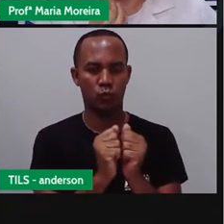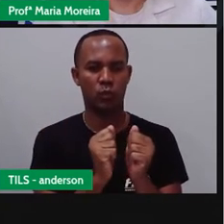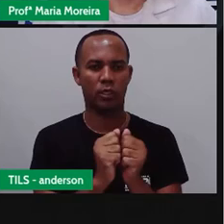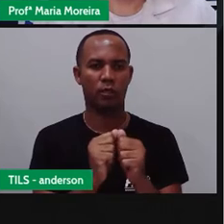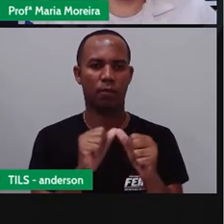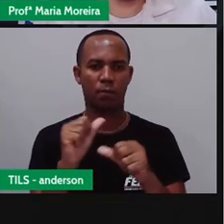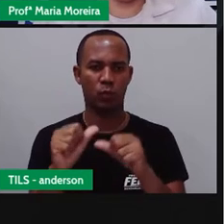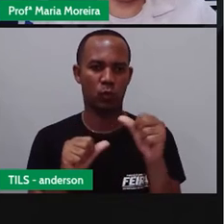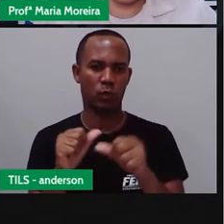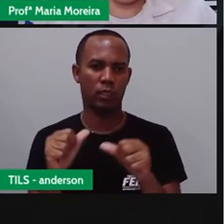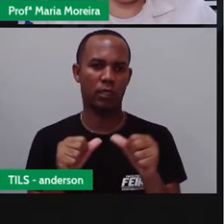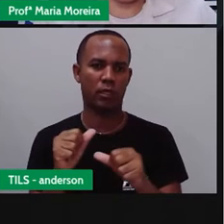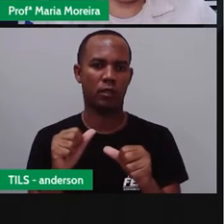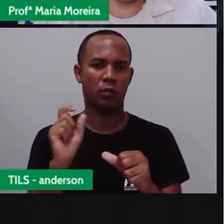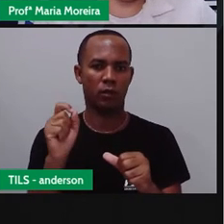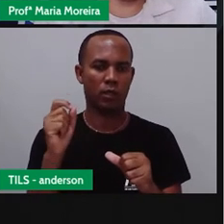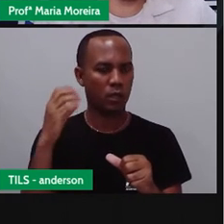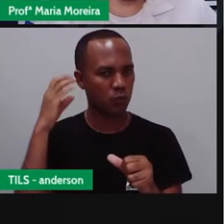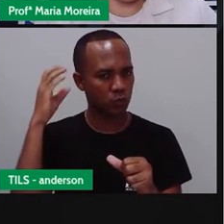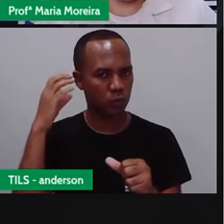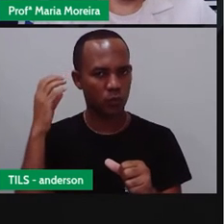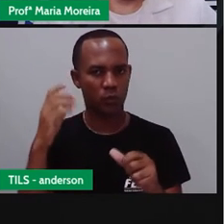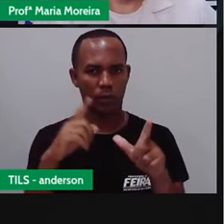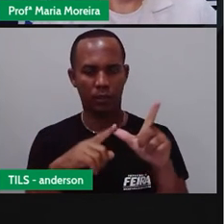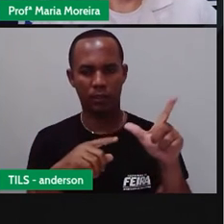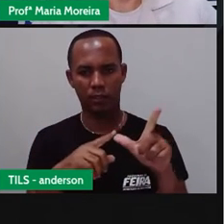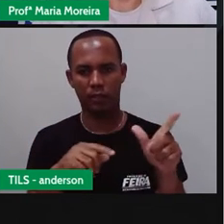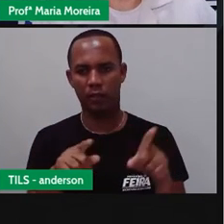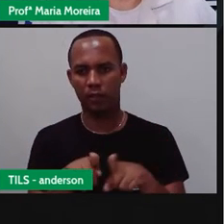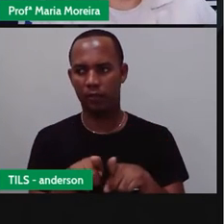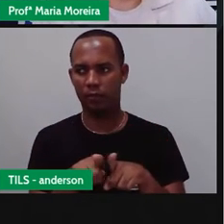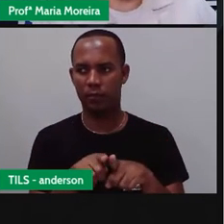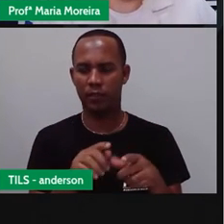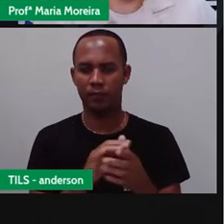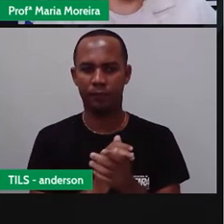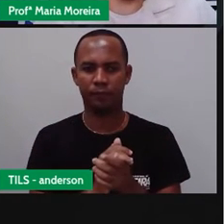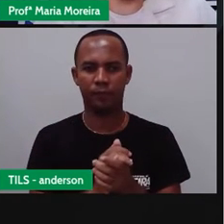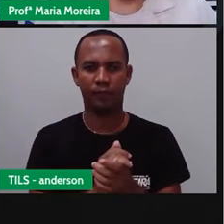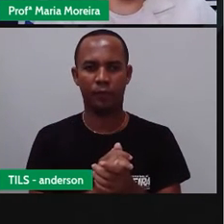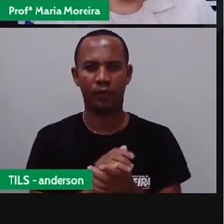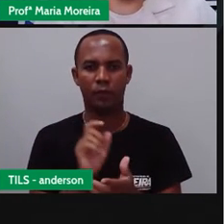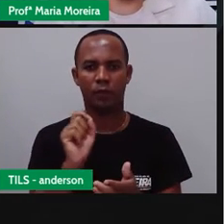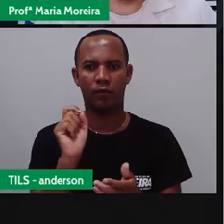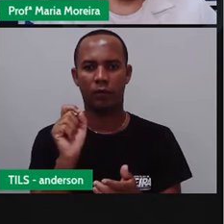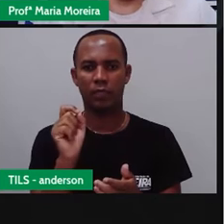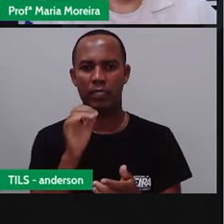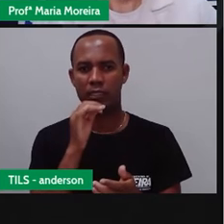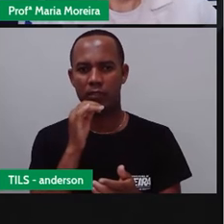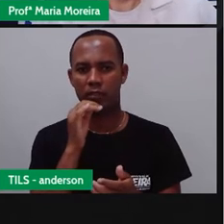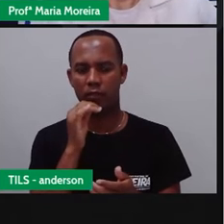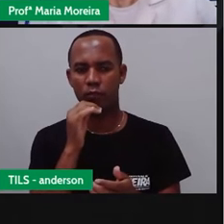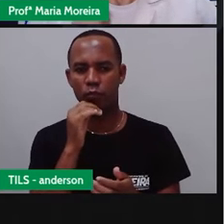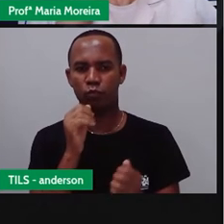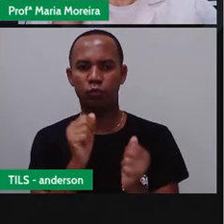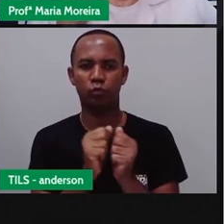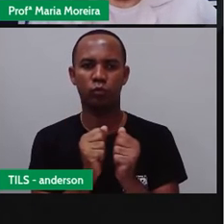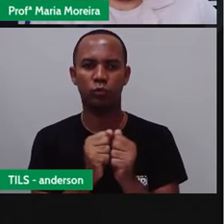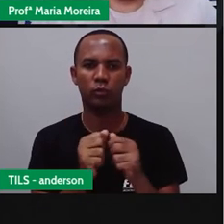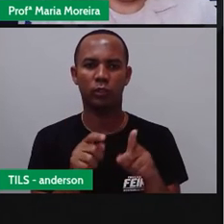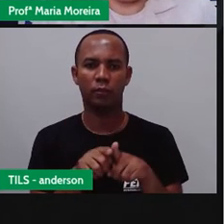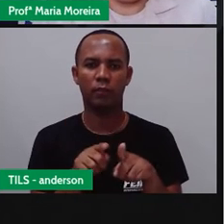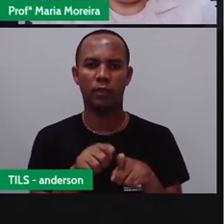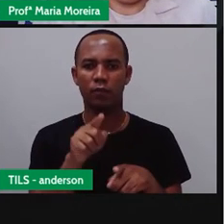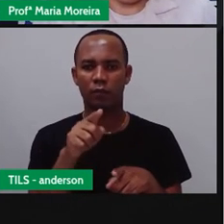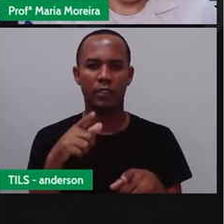o quê? O som dessa letra. Então, você precisa de ter um C, passa a ter o quê? Um CH, CH. Você